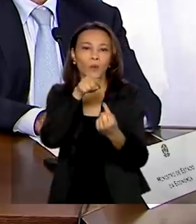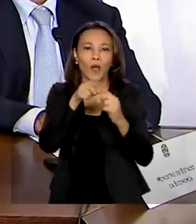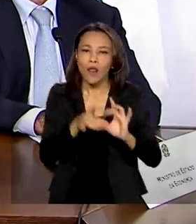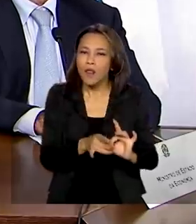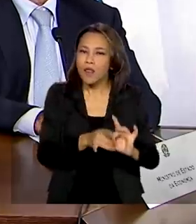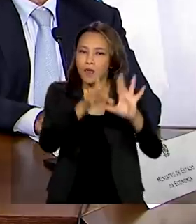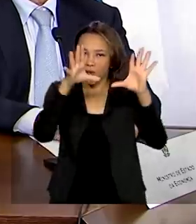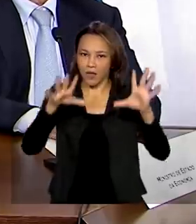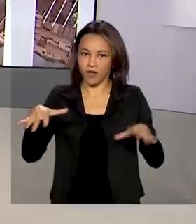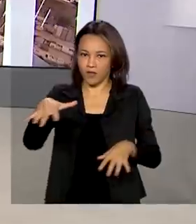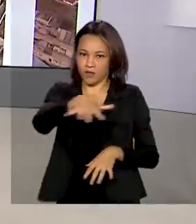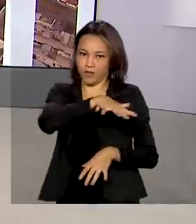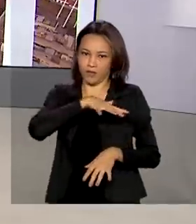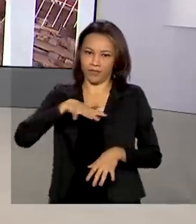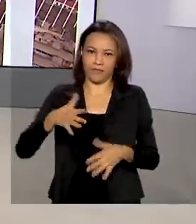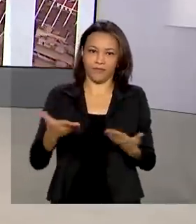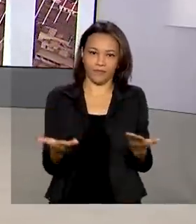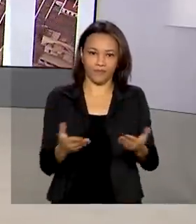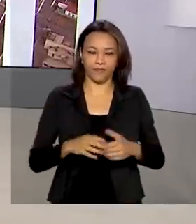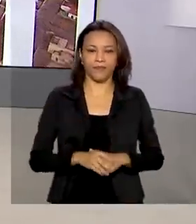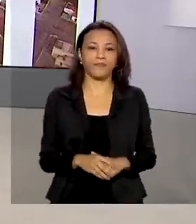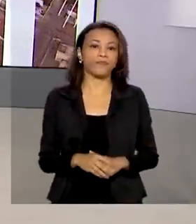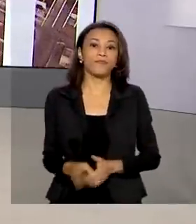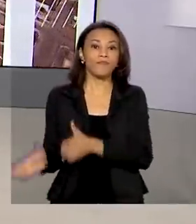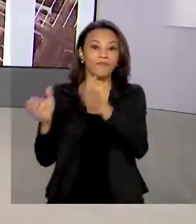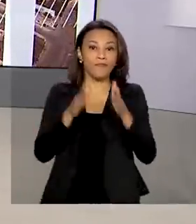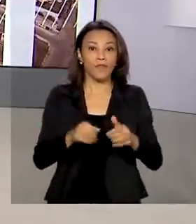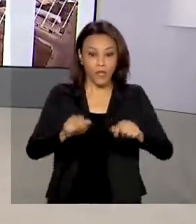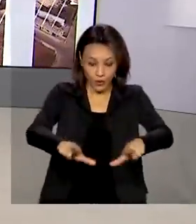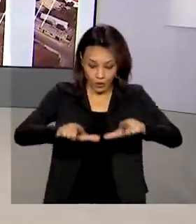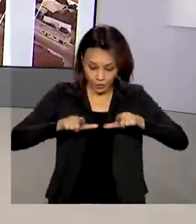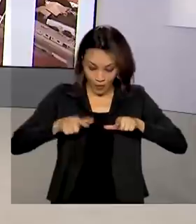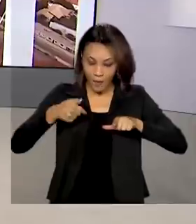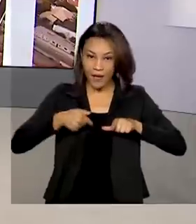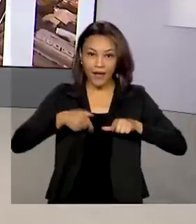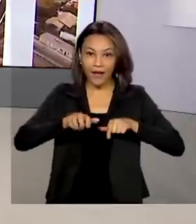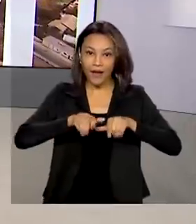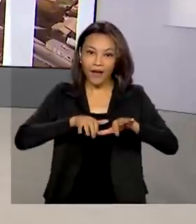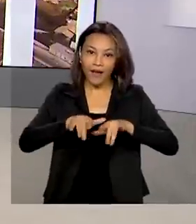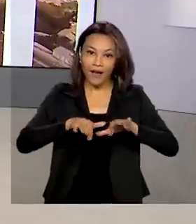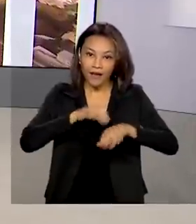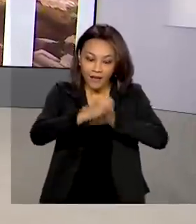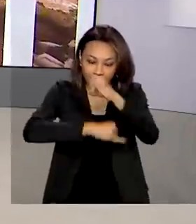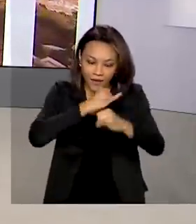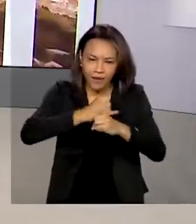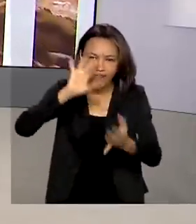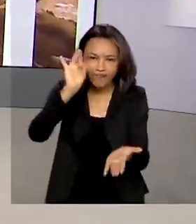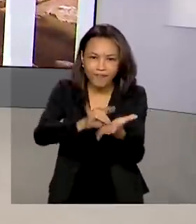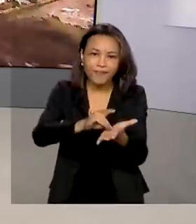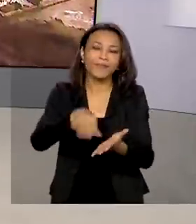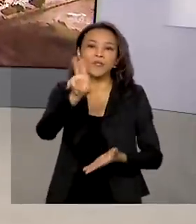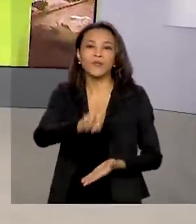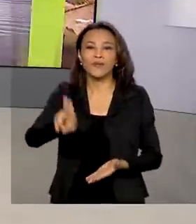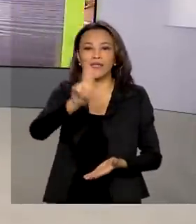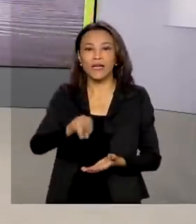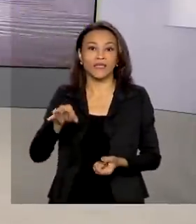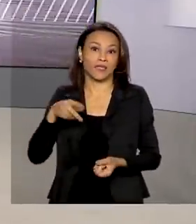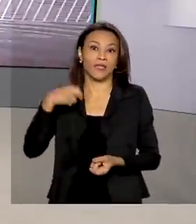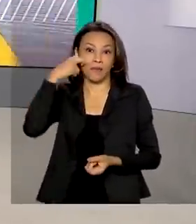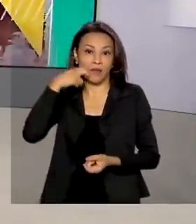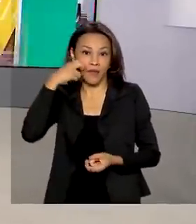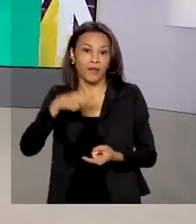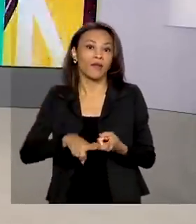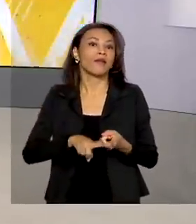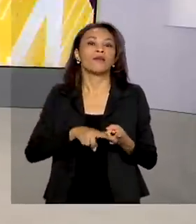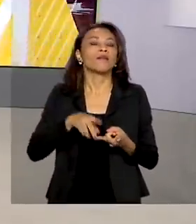em nossa região. O diploma digital já é uma realidade. As universidades federais da Paraíba e do Rio